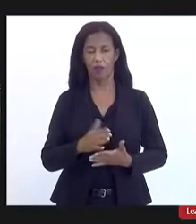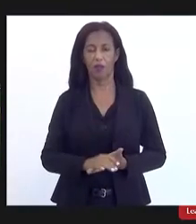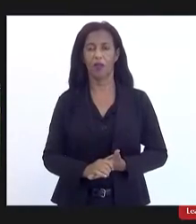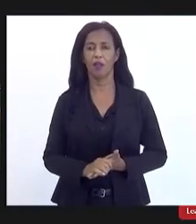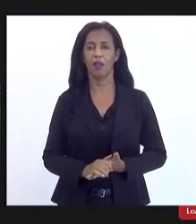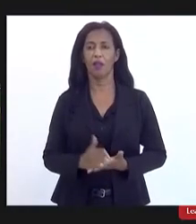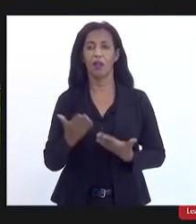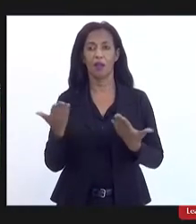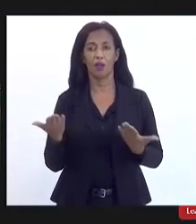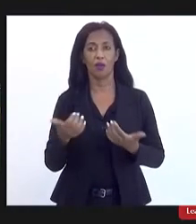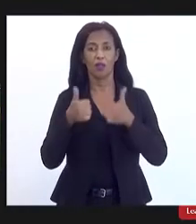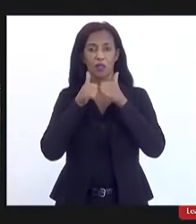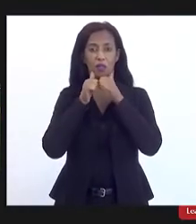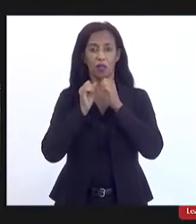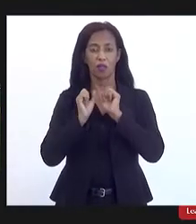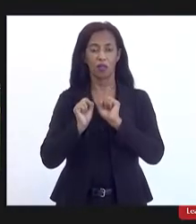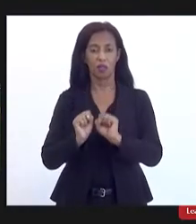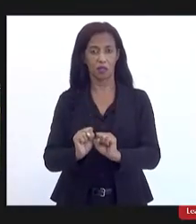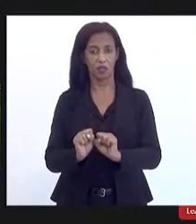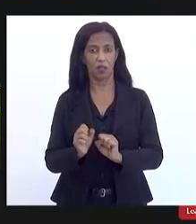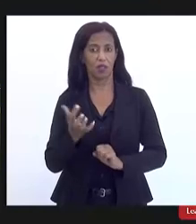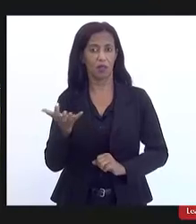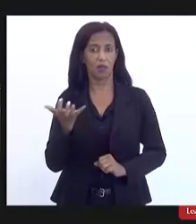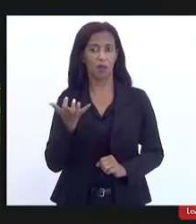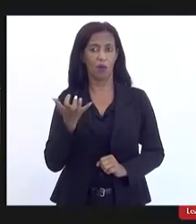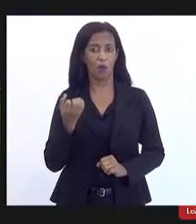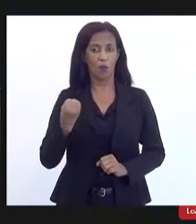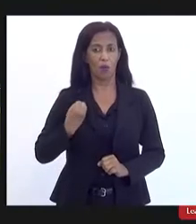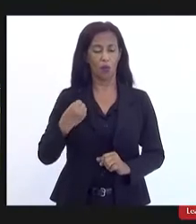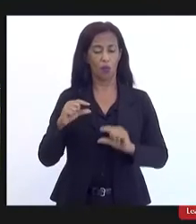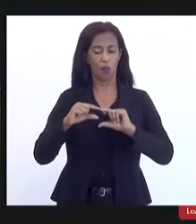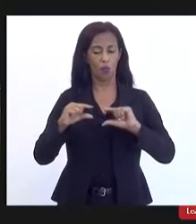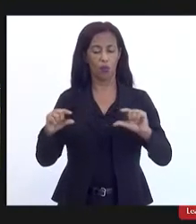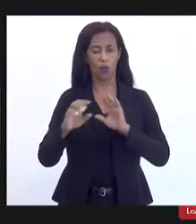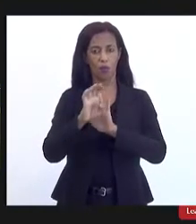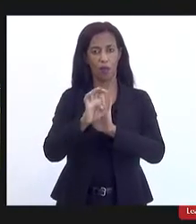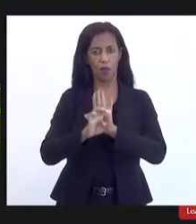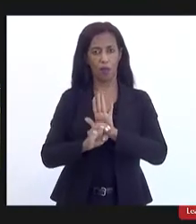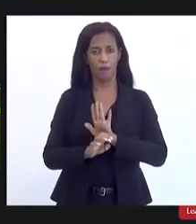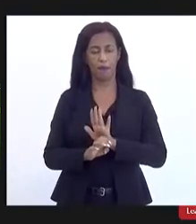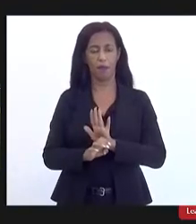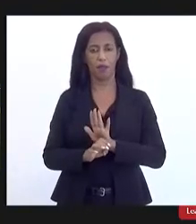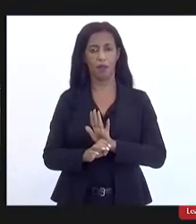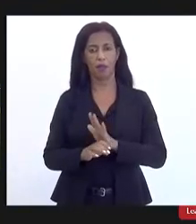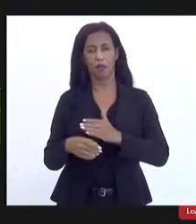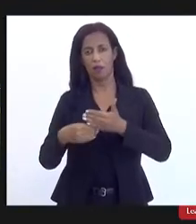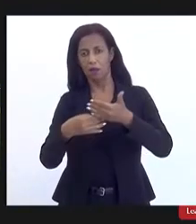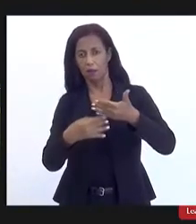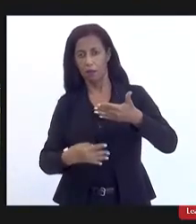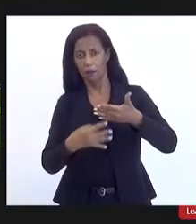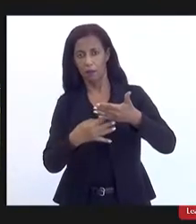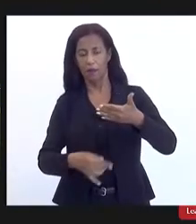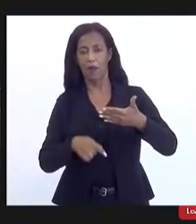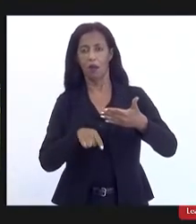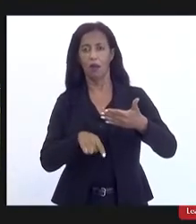alguém da assessoria inclusive colar o número e a emenda desse projeto aqui no nosso chat para que também todos que estão